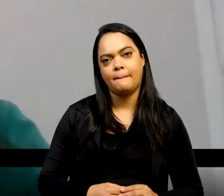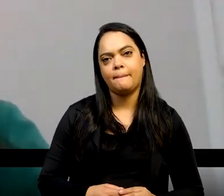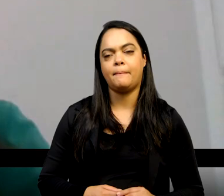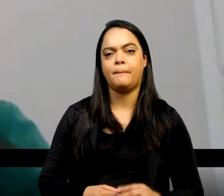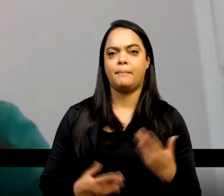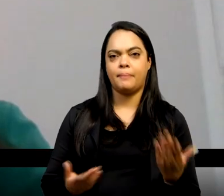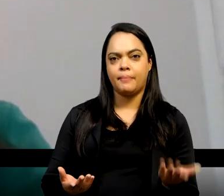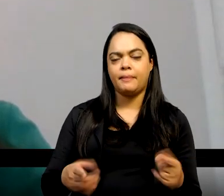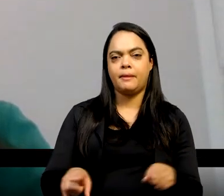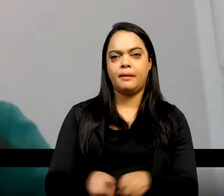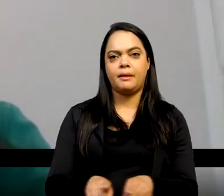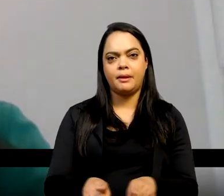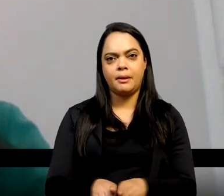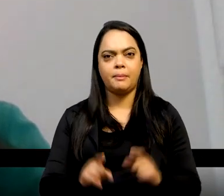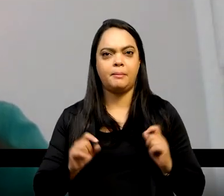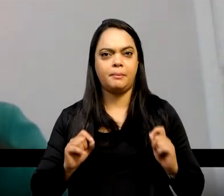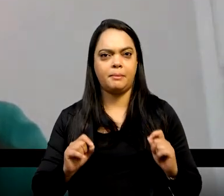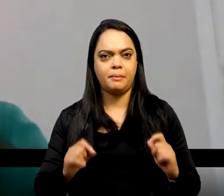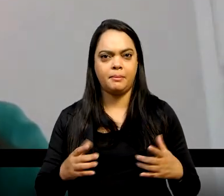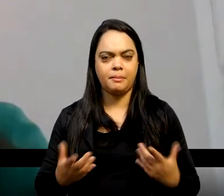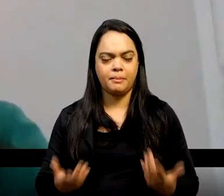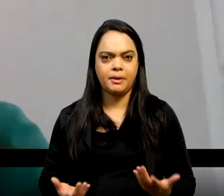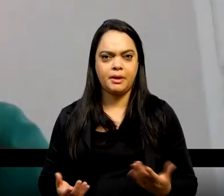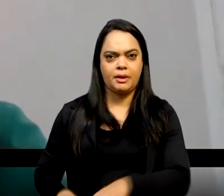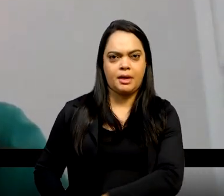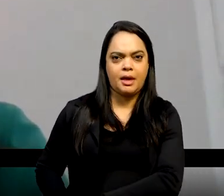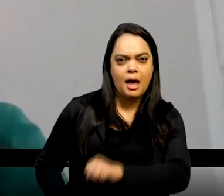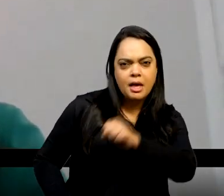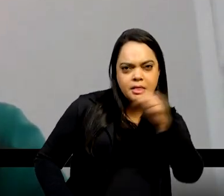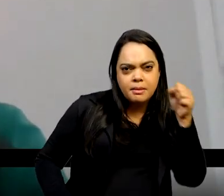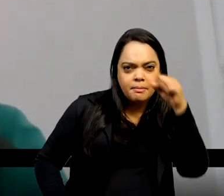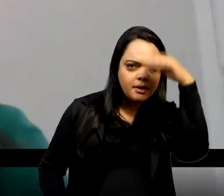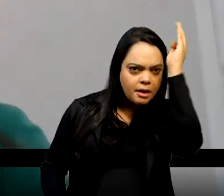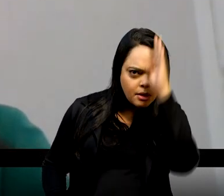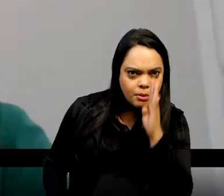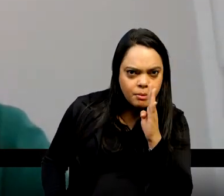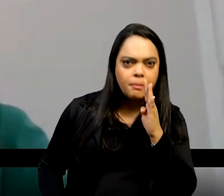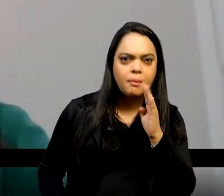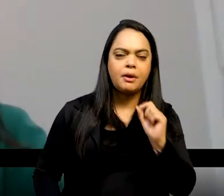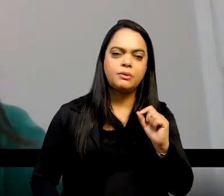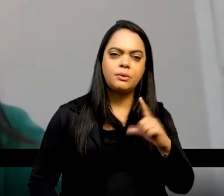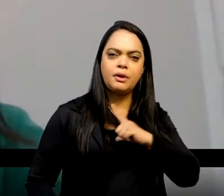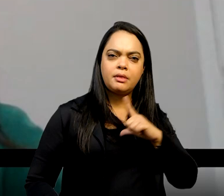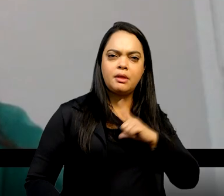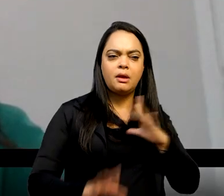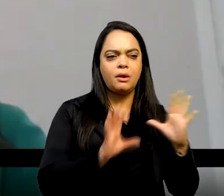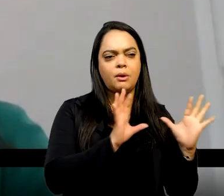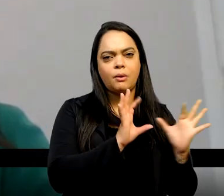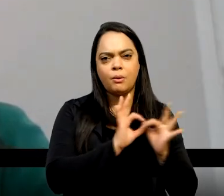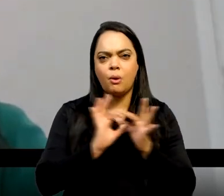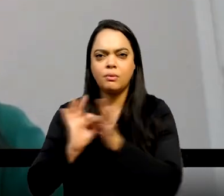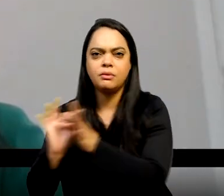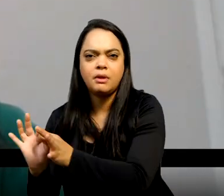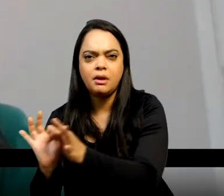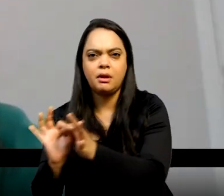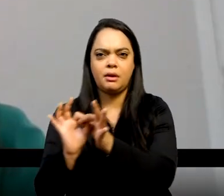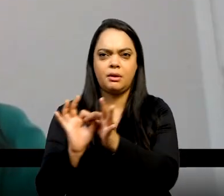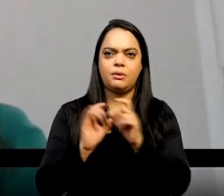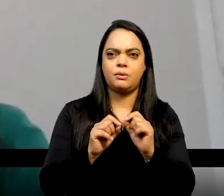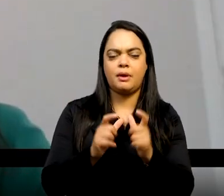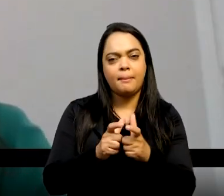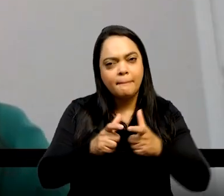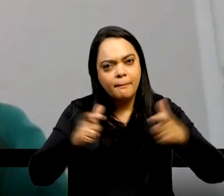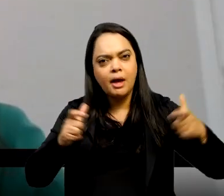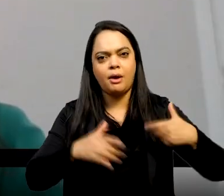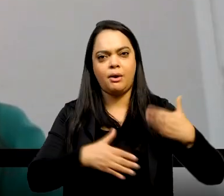colocou que a independência do Brasil faz parte de um contexto maior, que é o contexto revolucionário do próprio